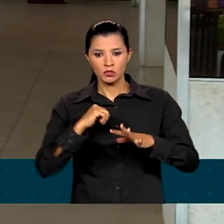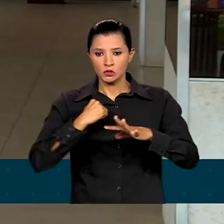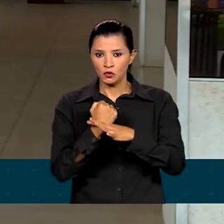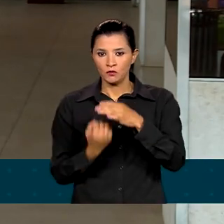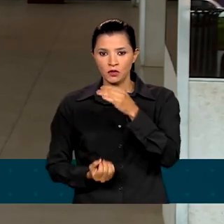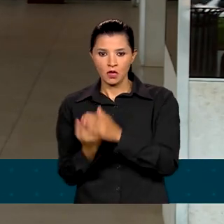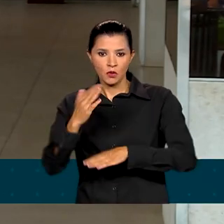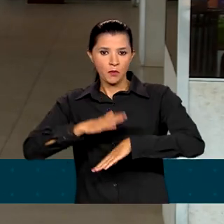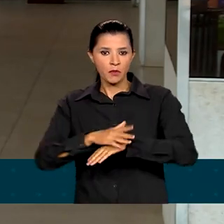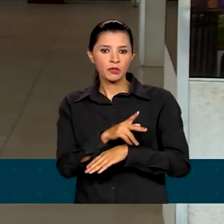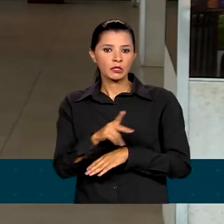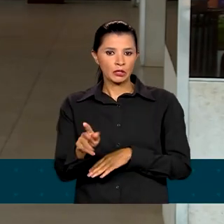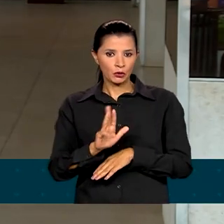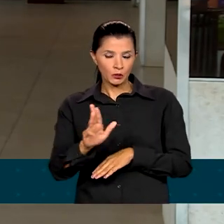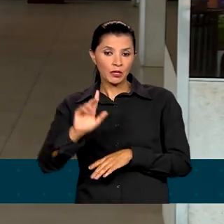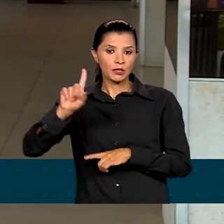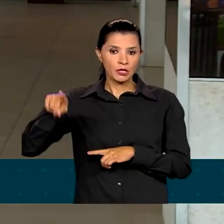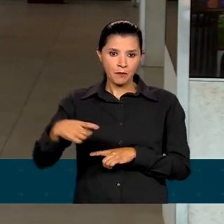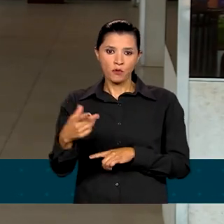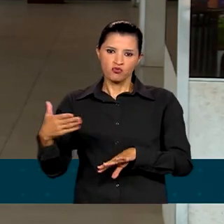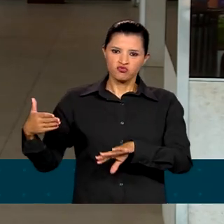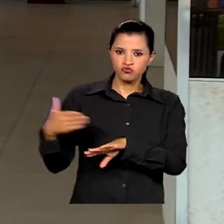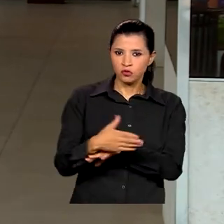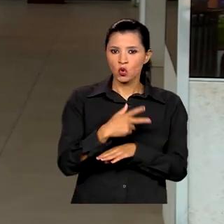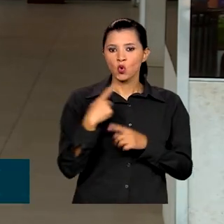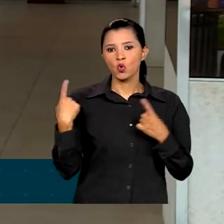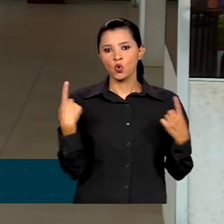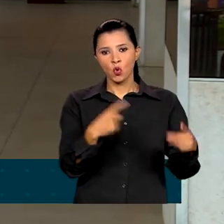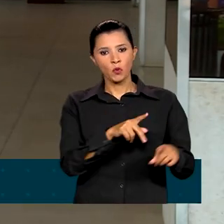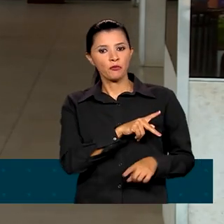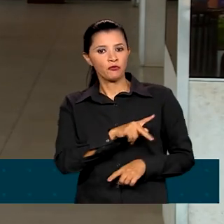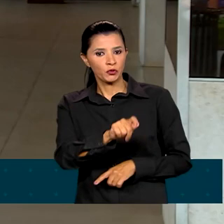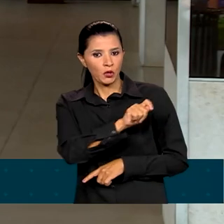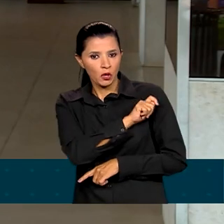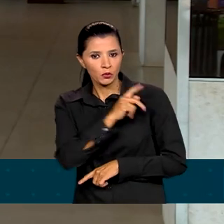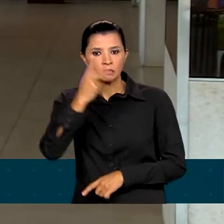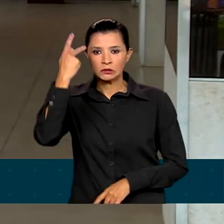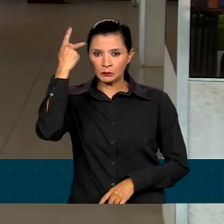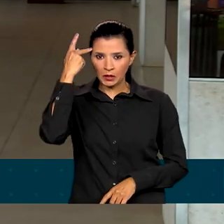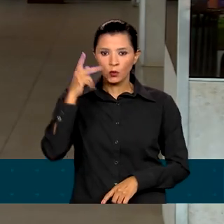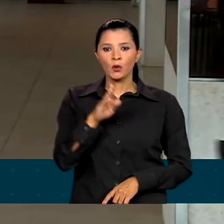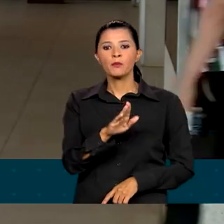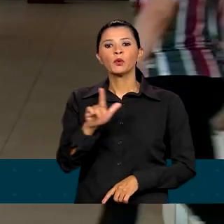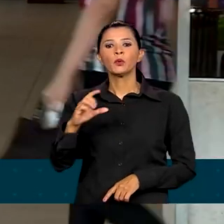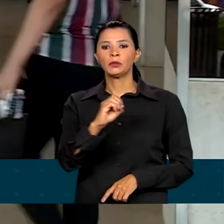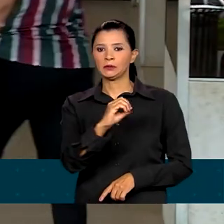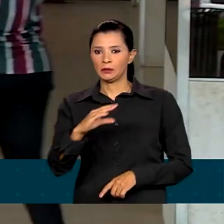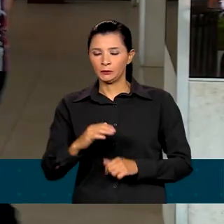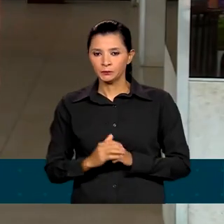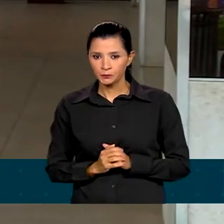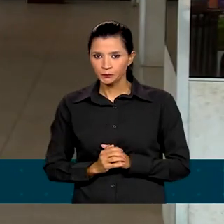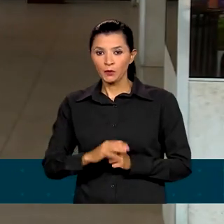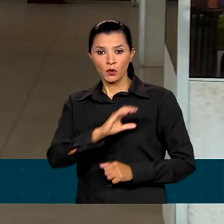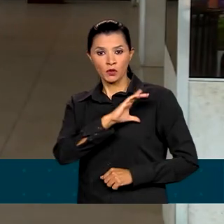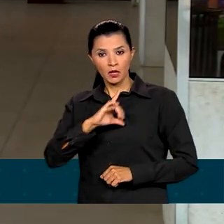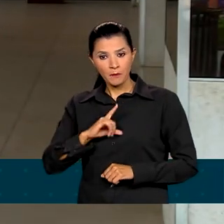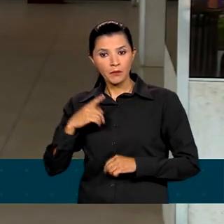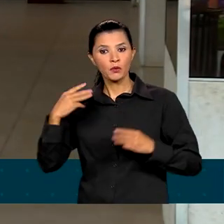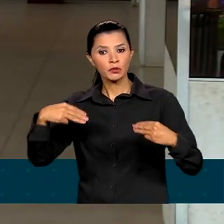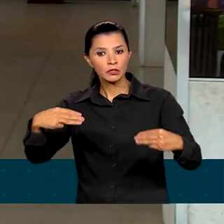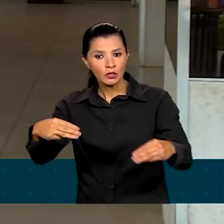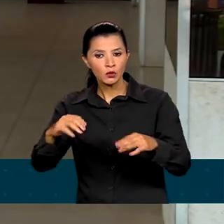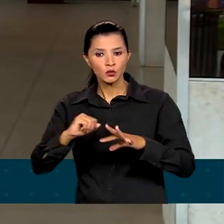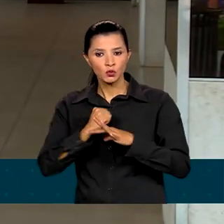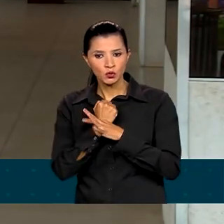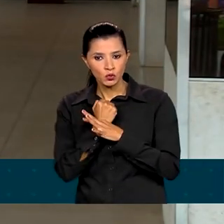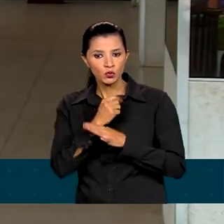os ataques ocorridos contra professores e alunos em São Paulo e Blumenau. Coordenada pelo Ministério da Justiça e